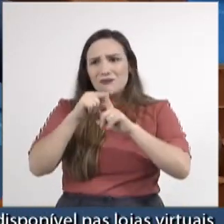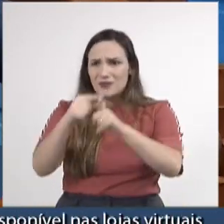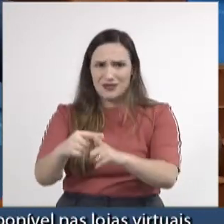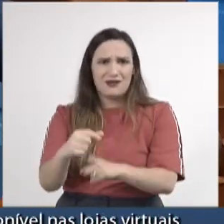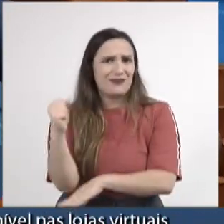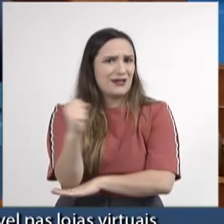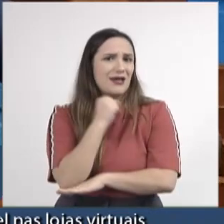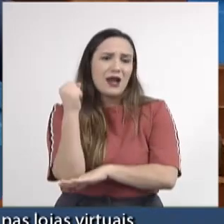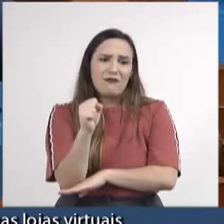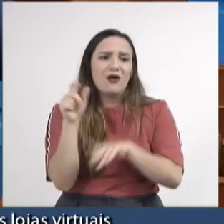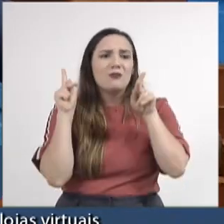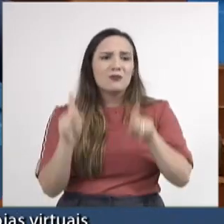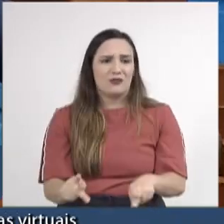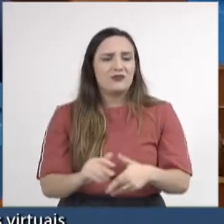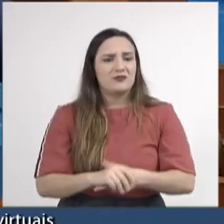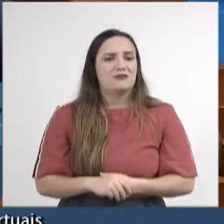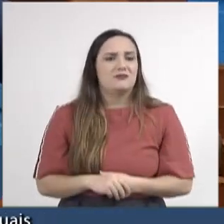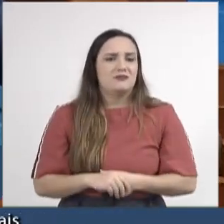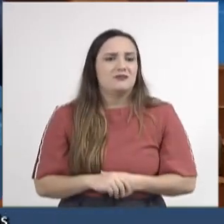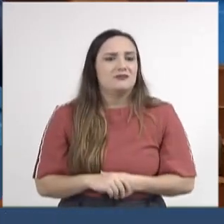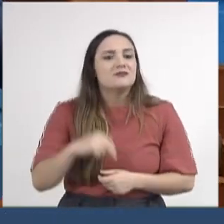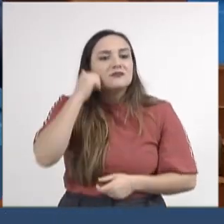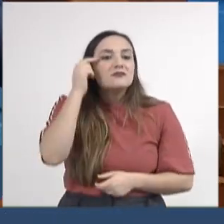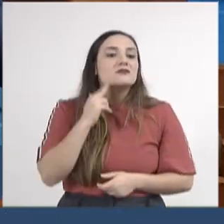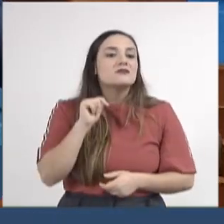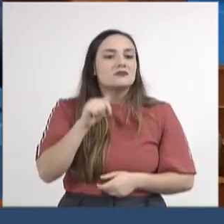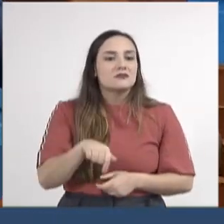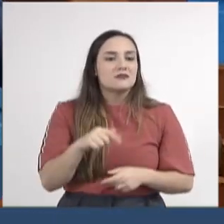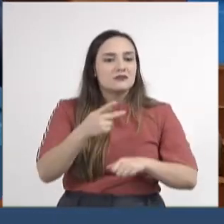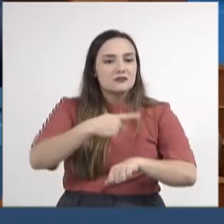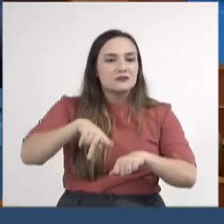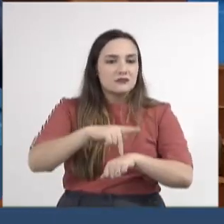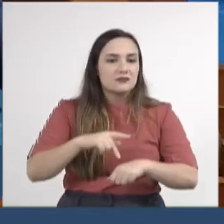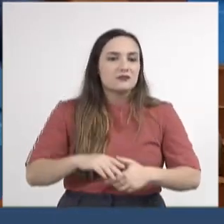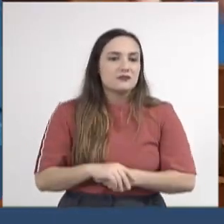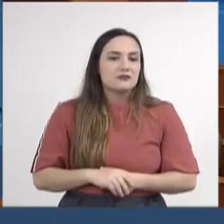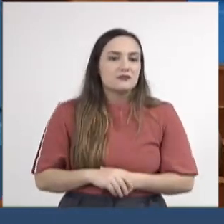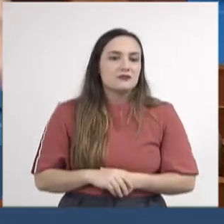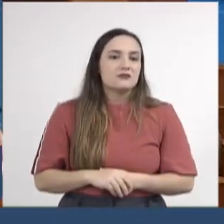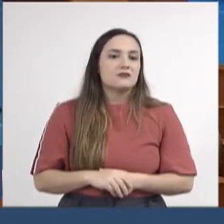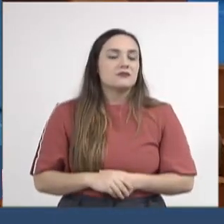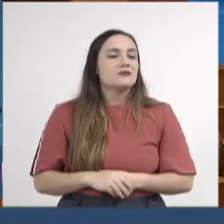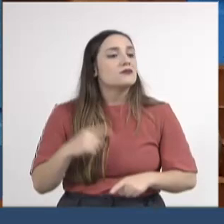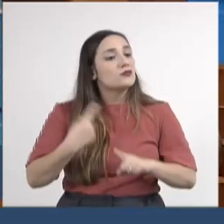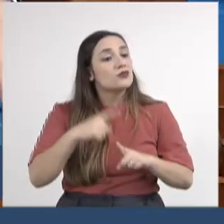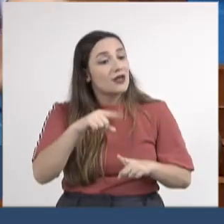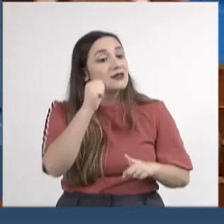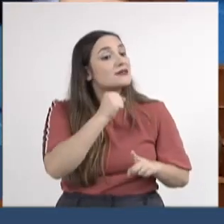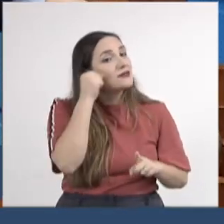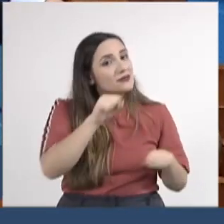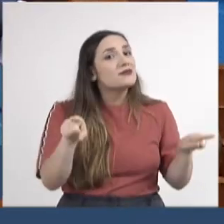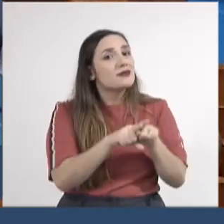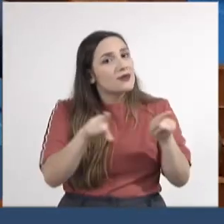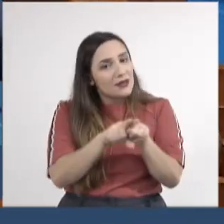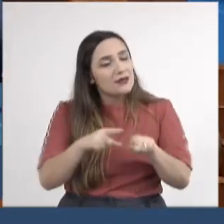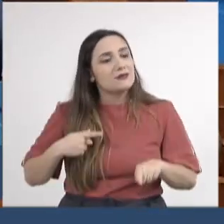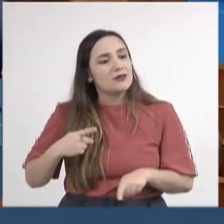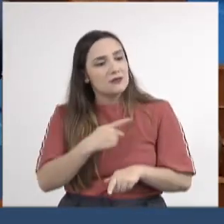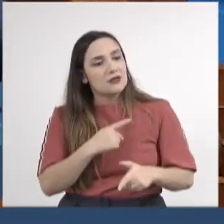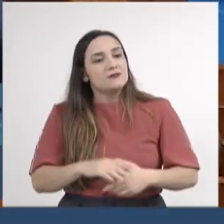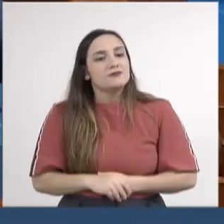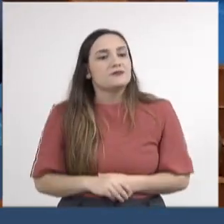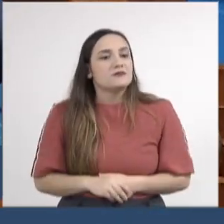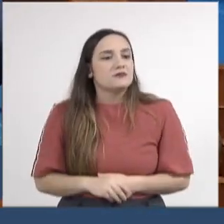dessa, a população negra do nosso país por ser senador, mas também por ser um pastor.